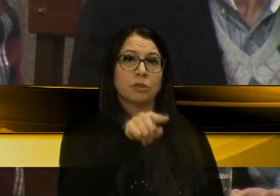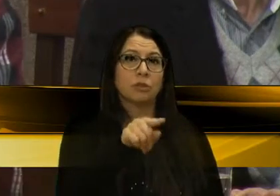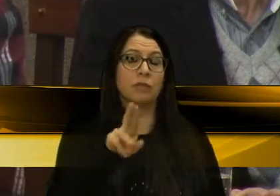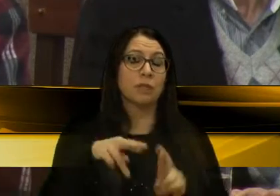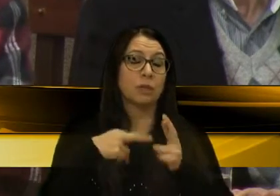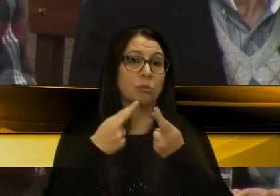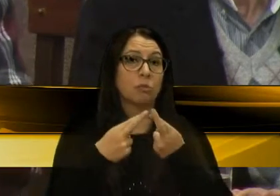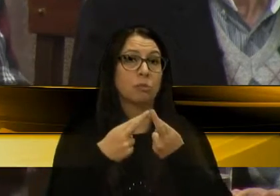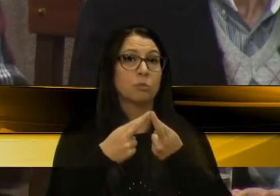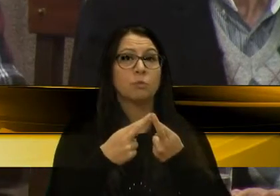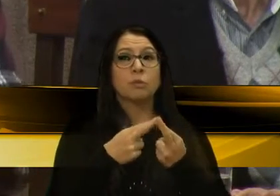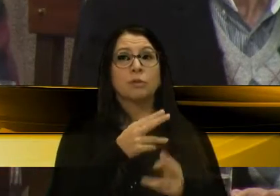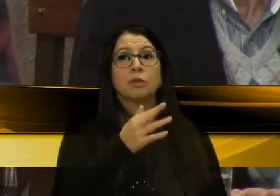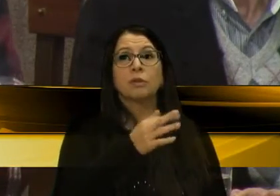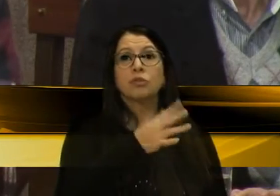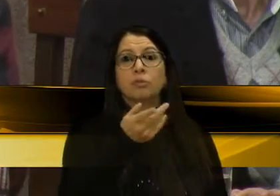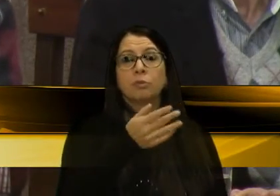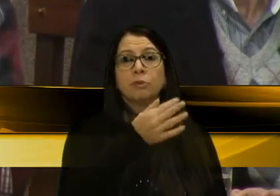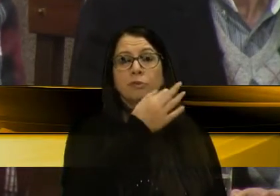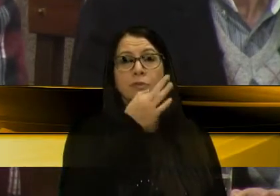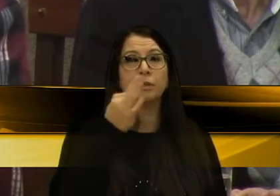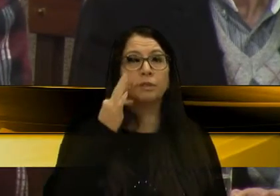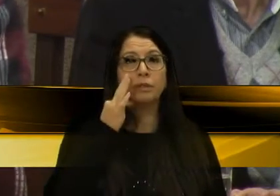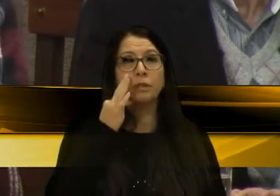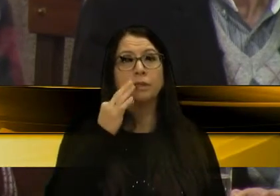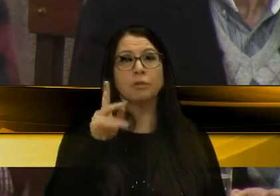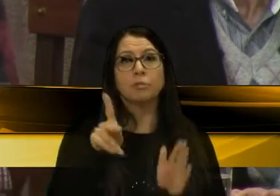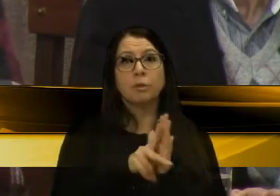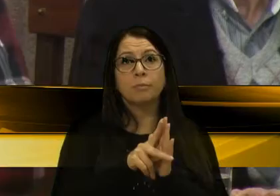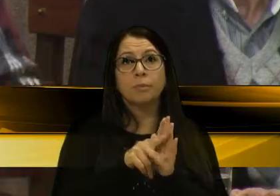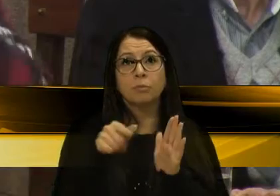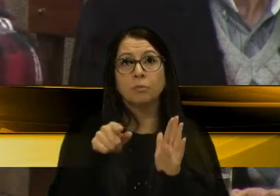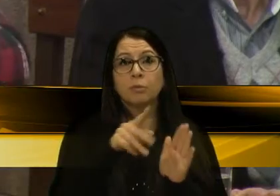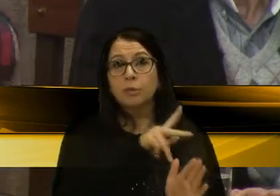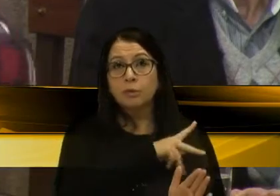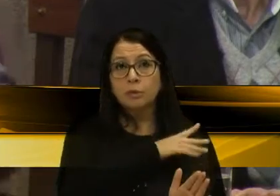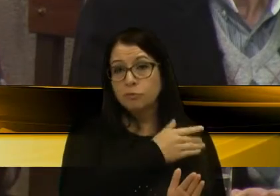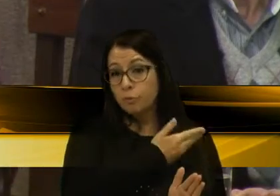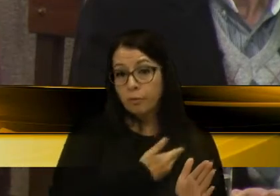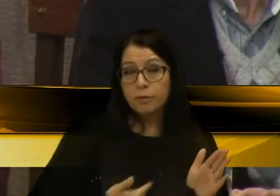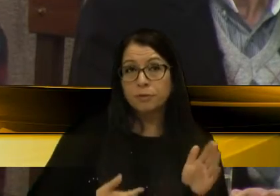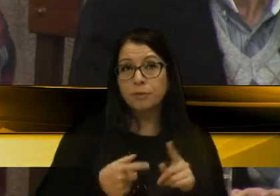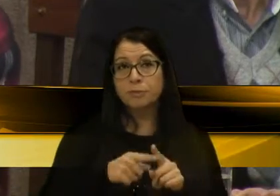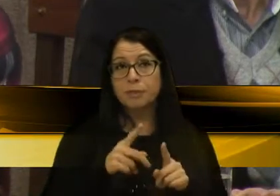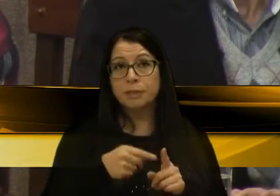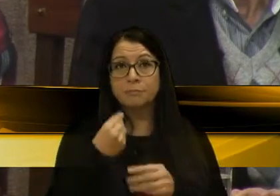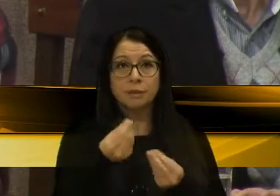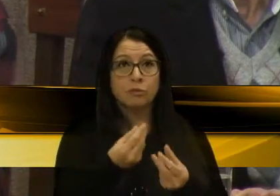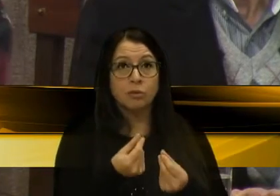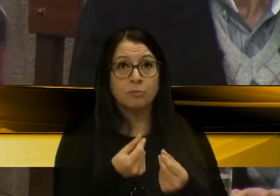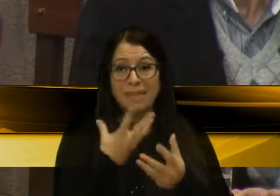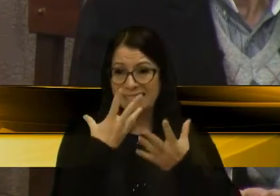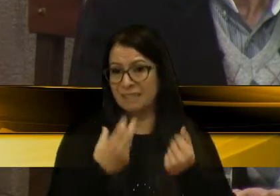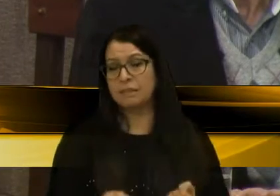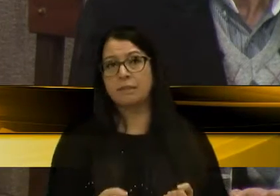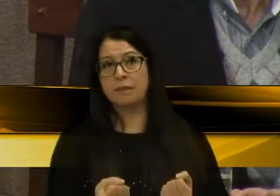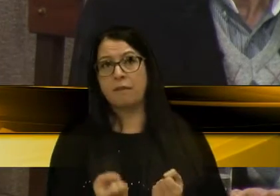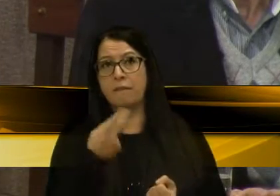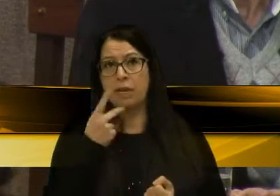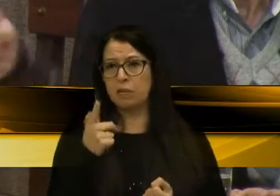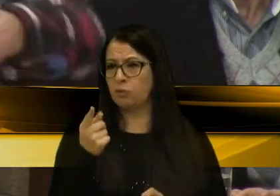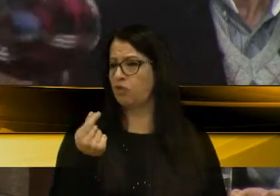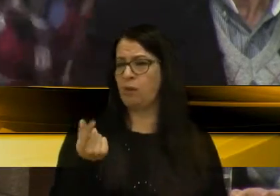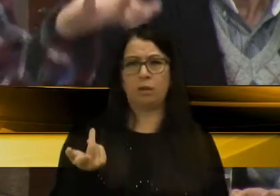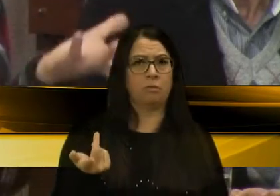Forqueta, um representante do próprio governador lá também, para dar o dinheiro agora, aceitar, vereadora Tatiana Infrisso, dizer que não tem